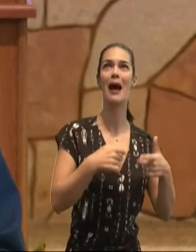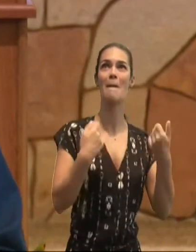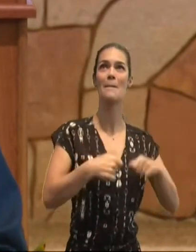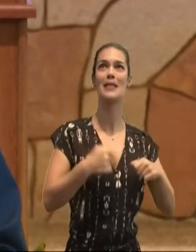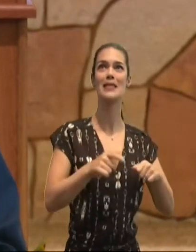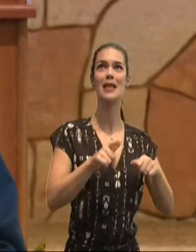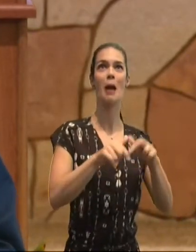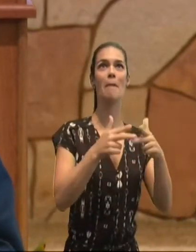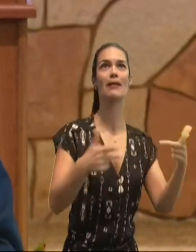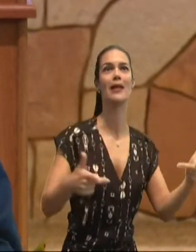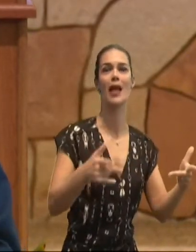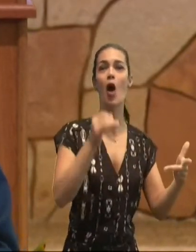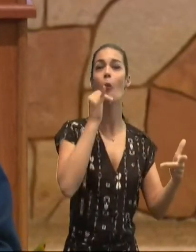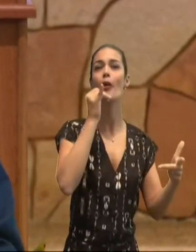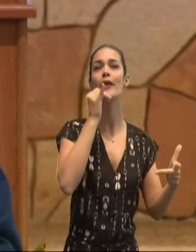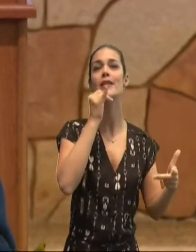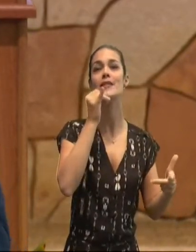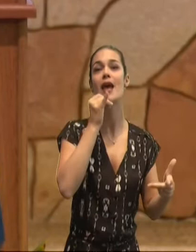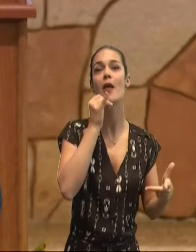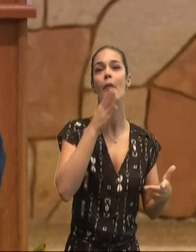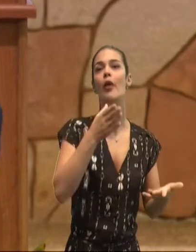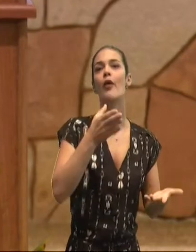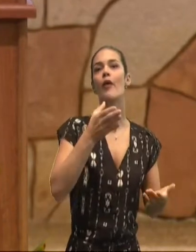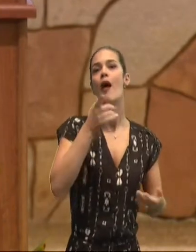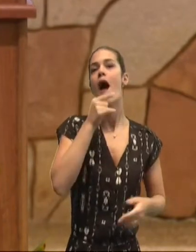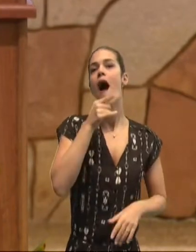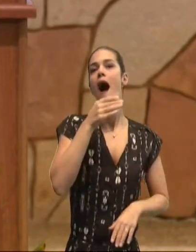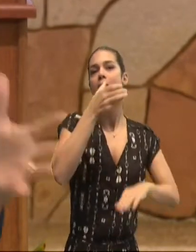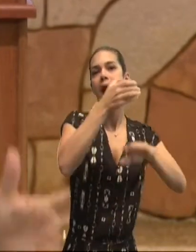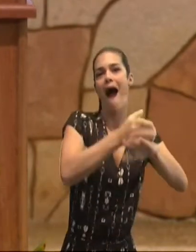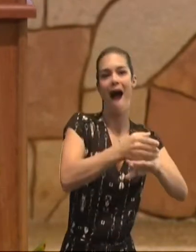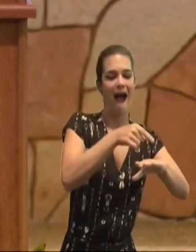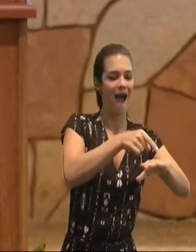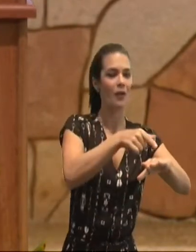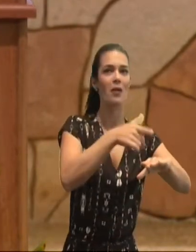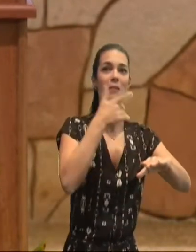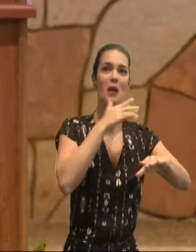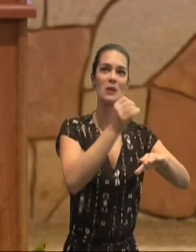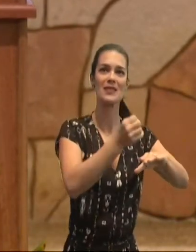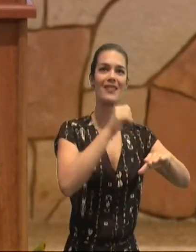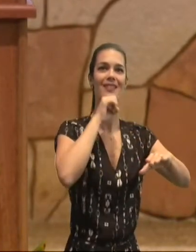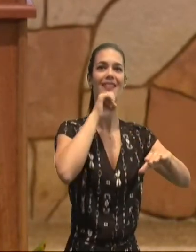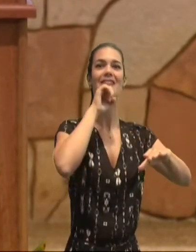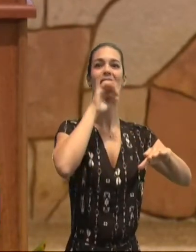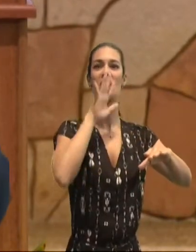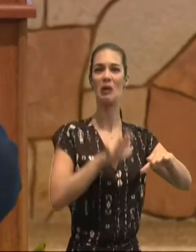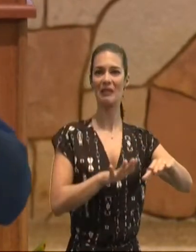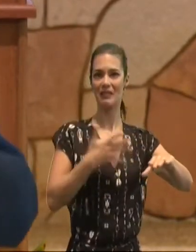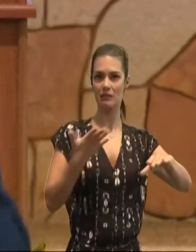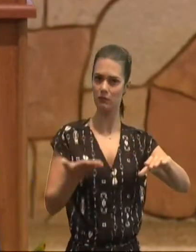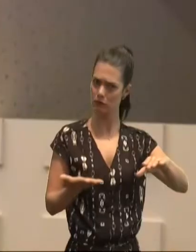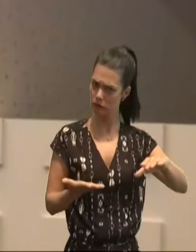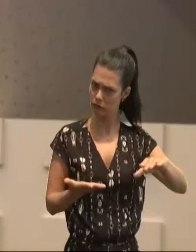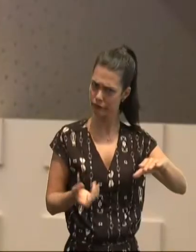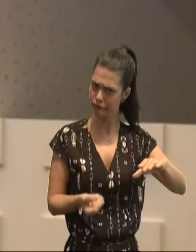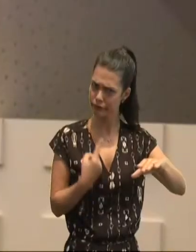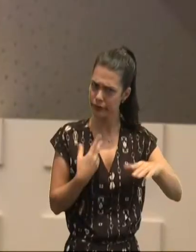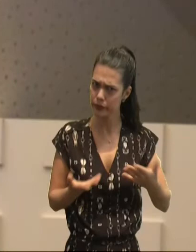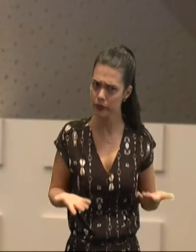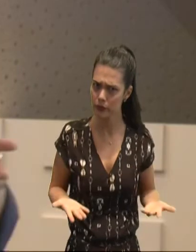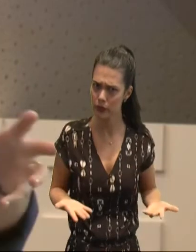sobre a televisão, para que possam orar, e ser abençoados, por aquela água, o que os irmãos, acham que é isso,